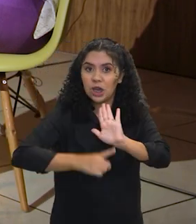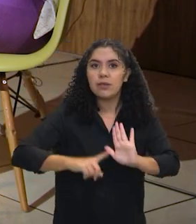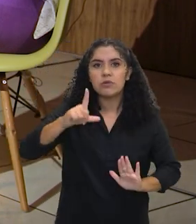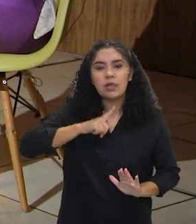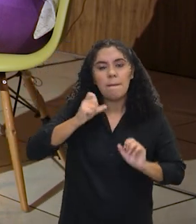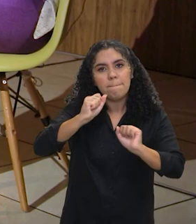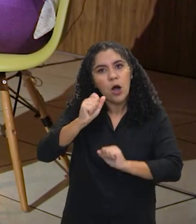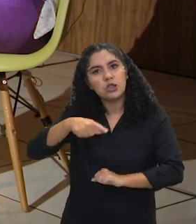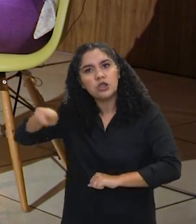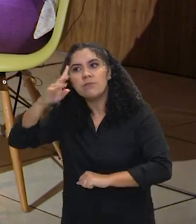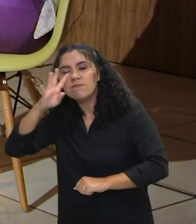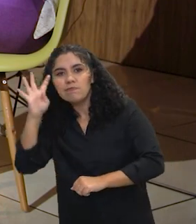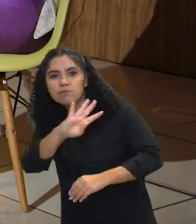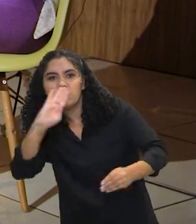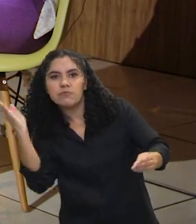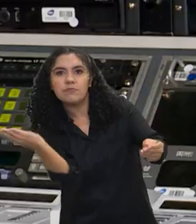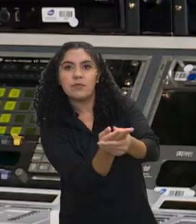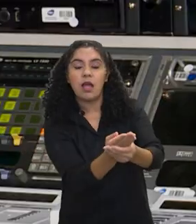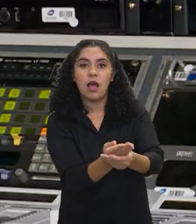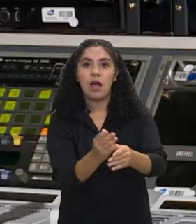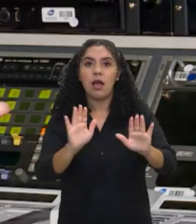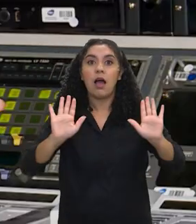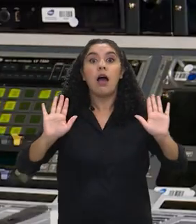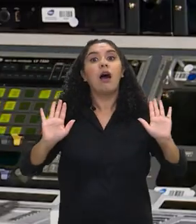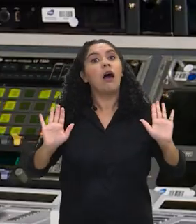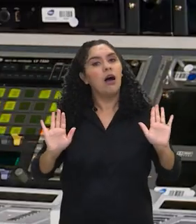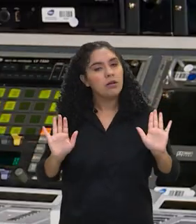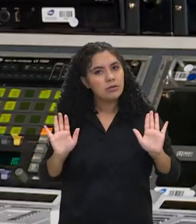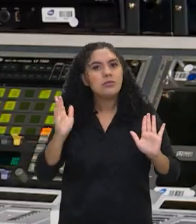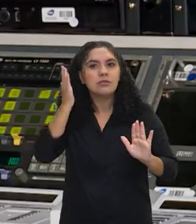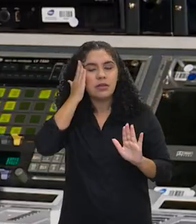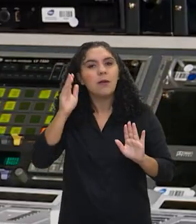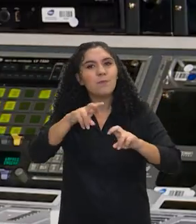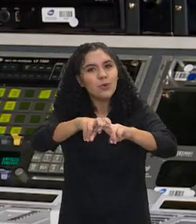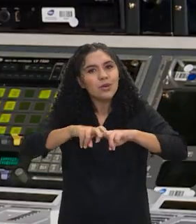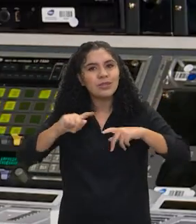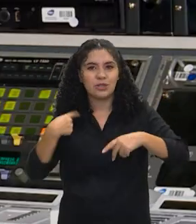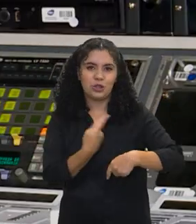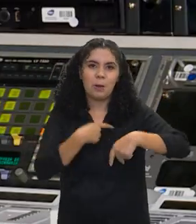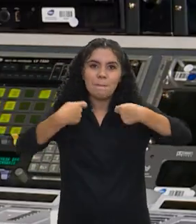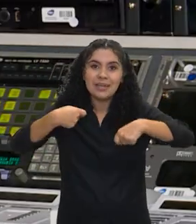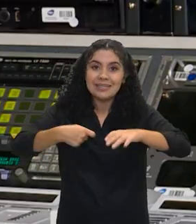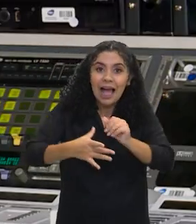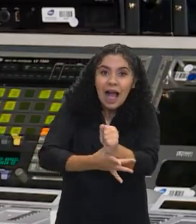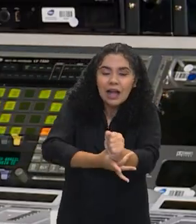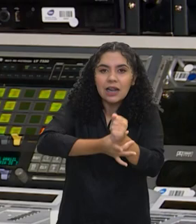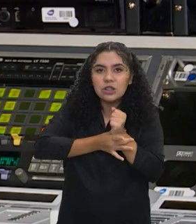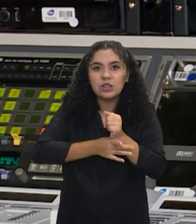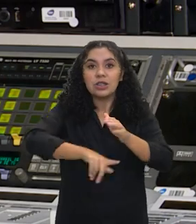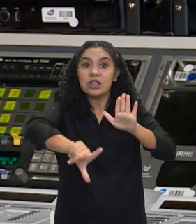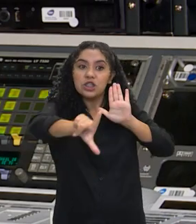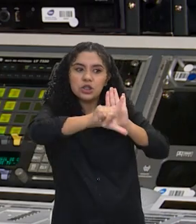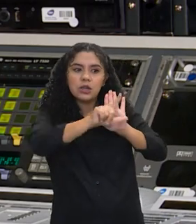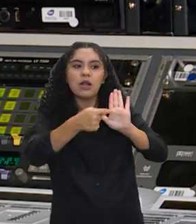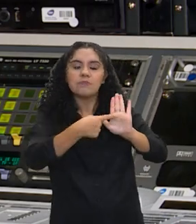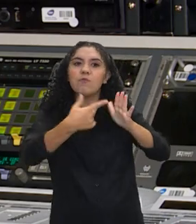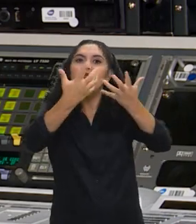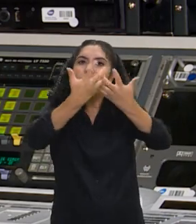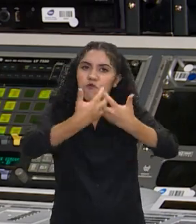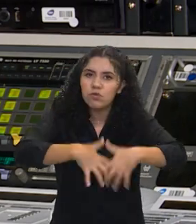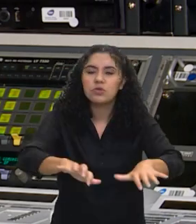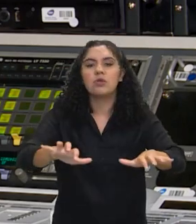quem fez isso com você. Eu vou falar, bom, mas aí Inês é morta. Então, é isso que a gente precisa garantir, que os direitos sejam válidos e que a gente não